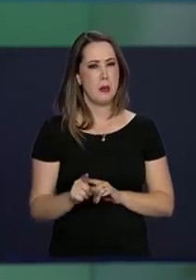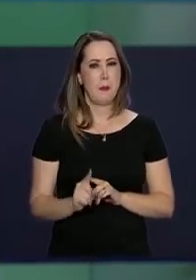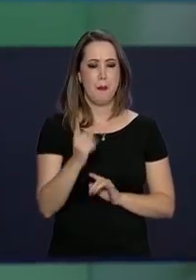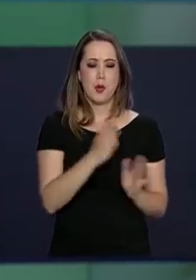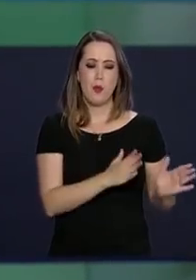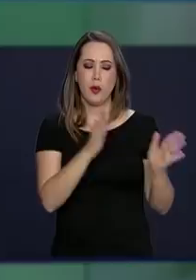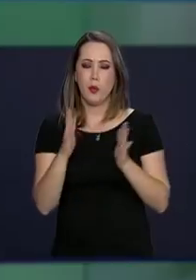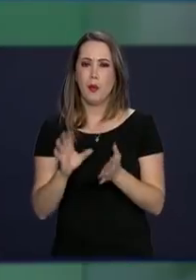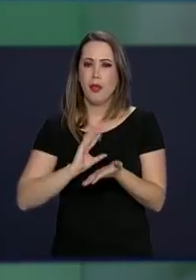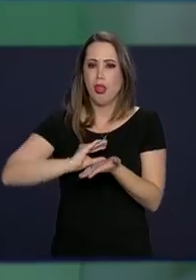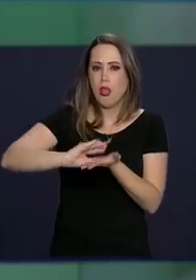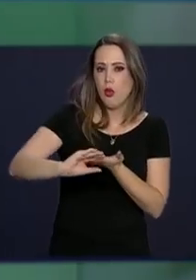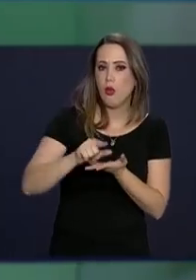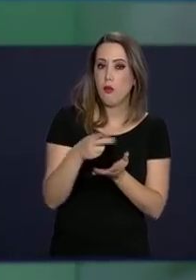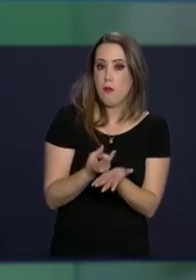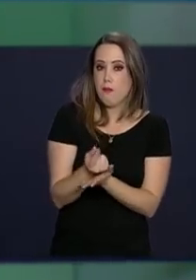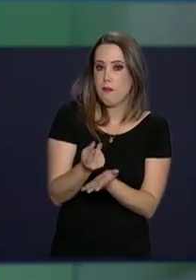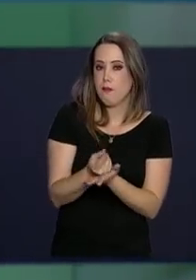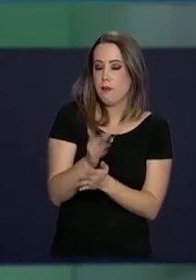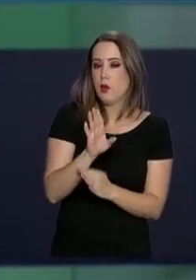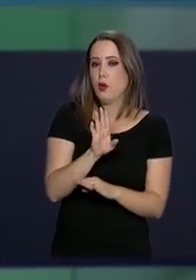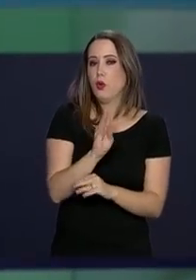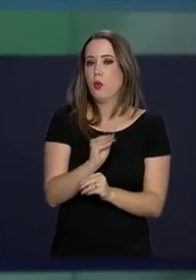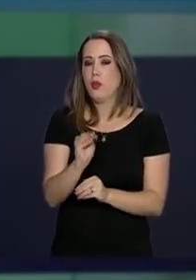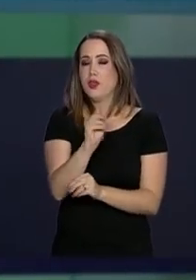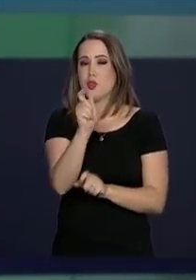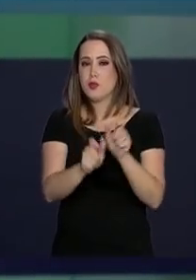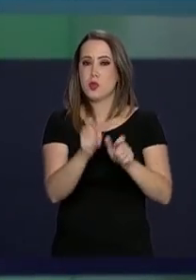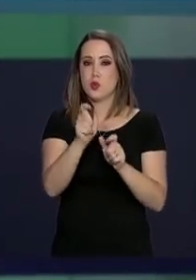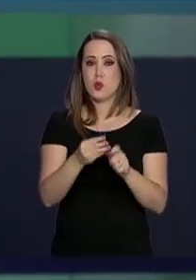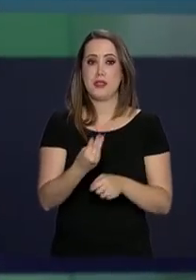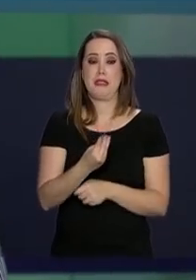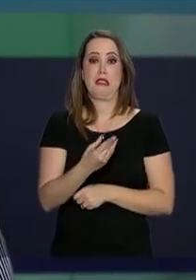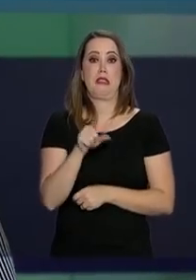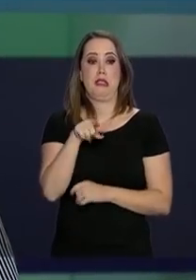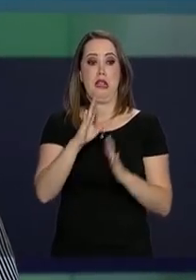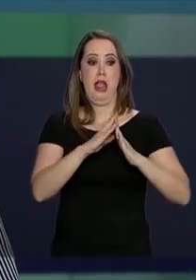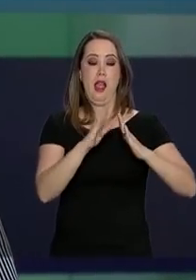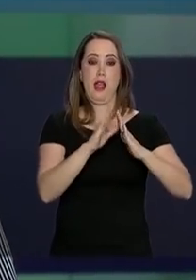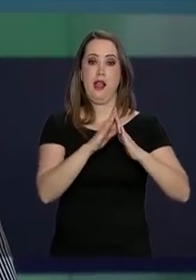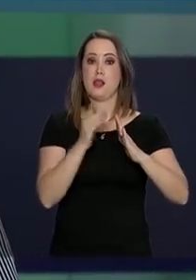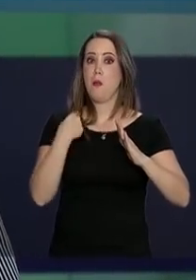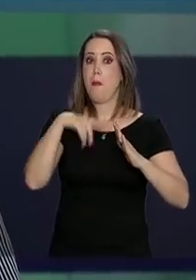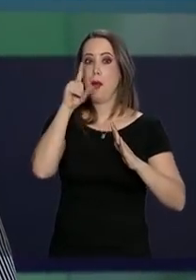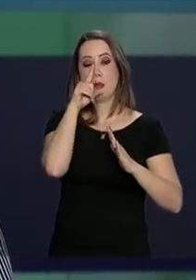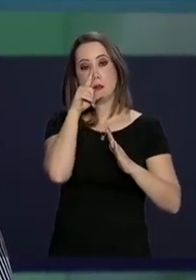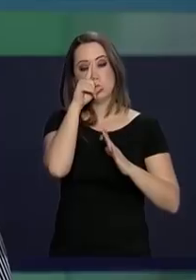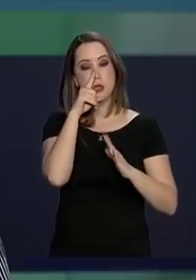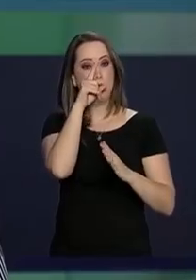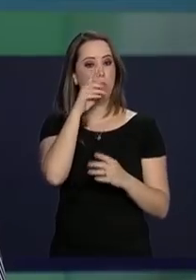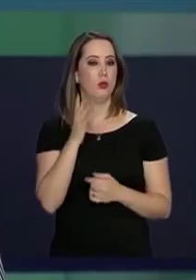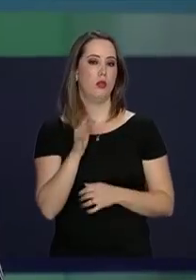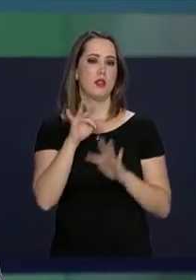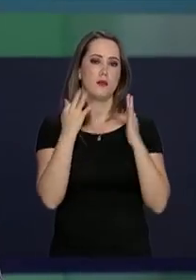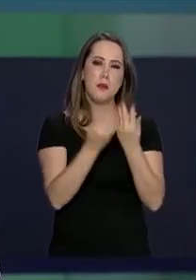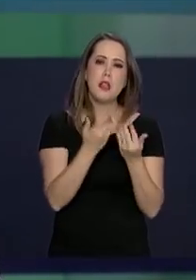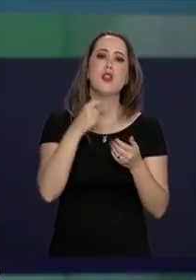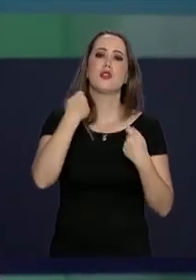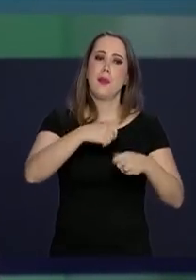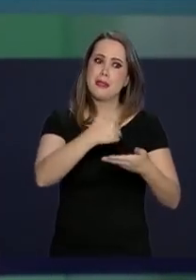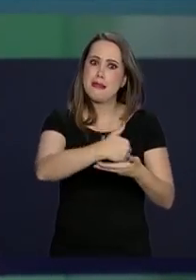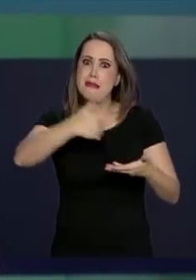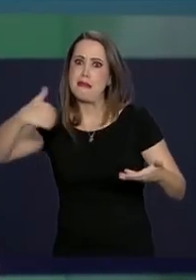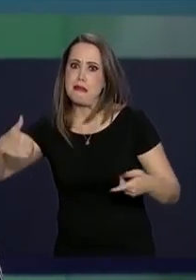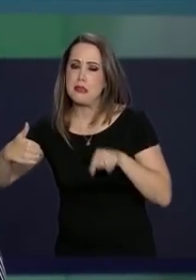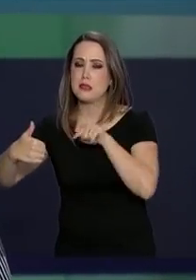etapa da liberação de recursos atende a moradores com imóveis classificados com maior risco. As famílias já tiveram